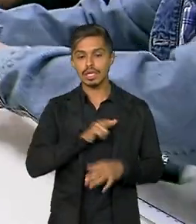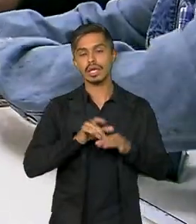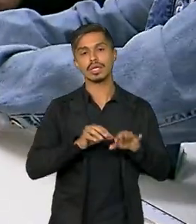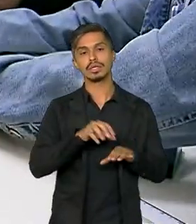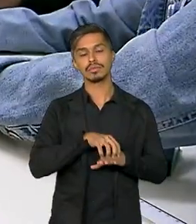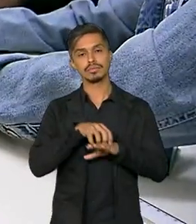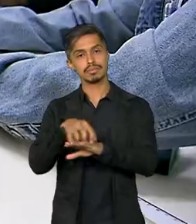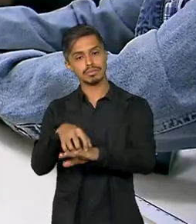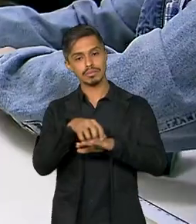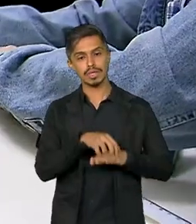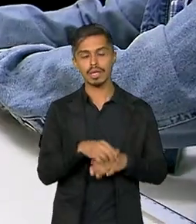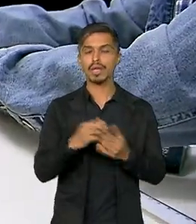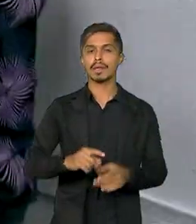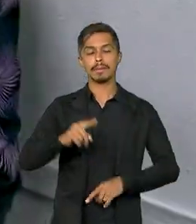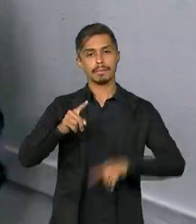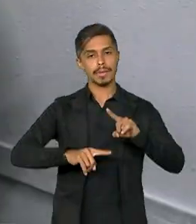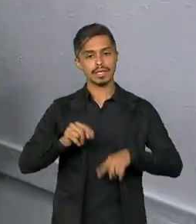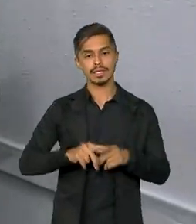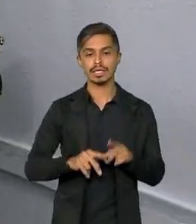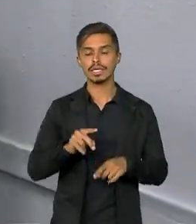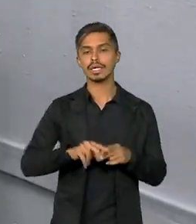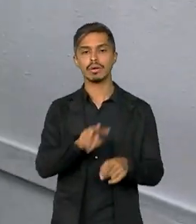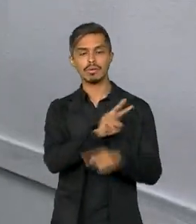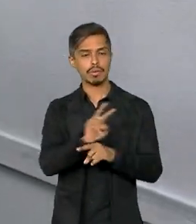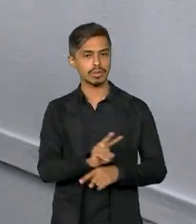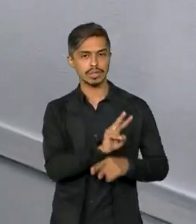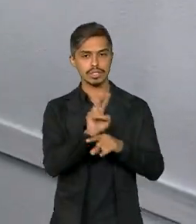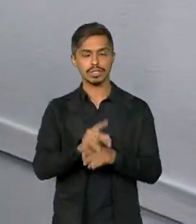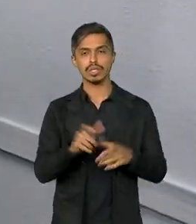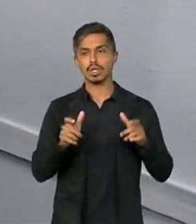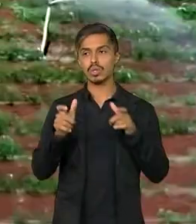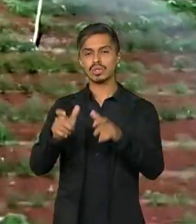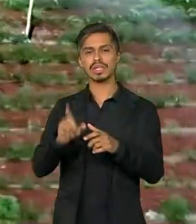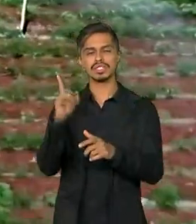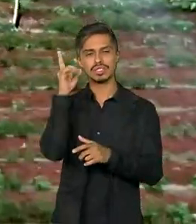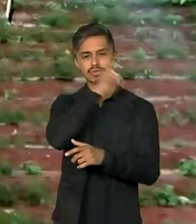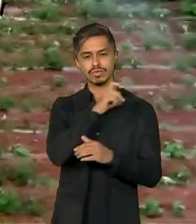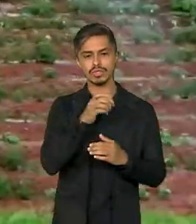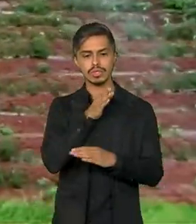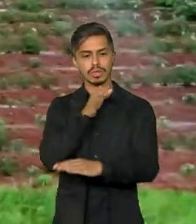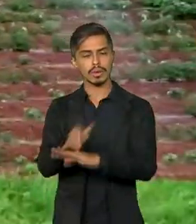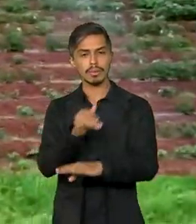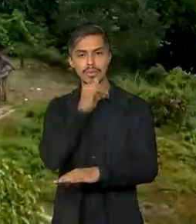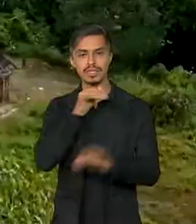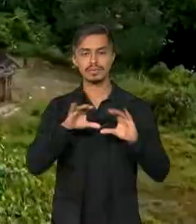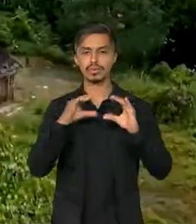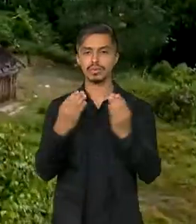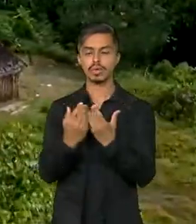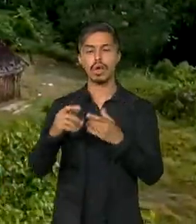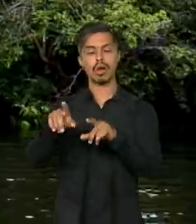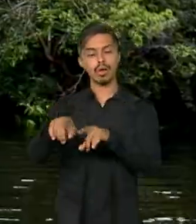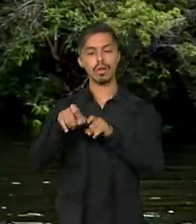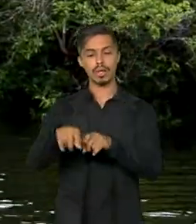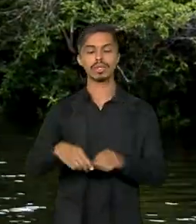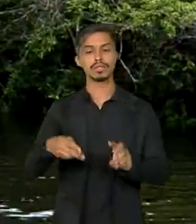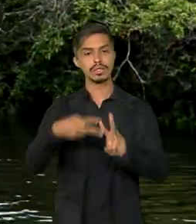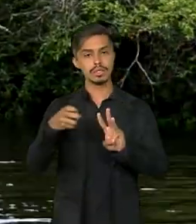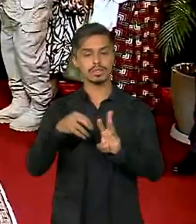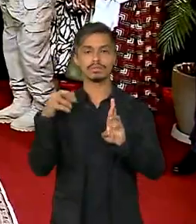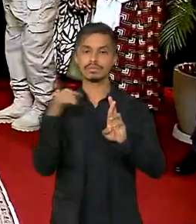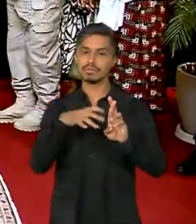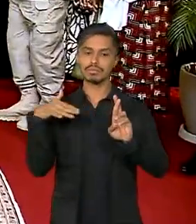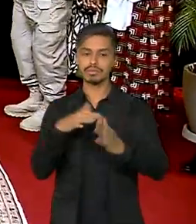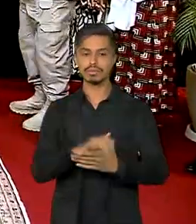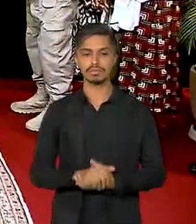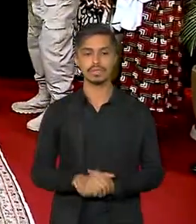materiais e pessoal da justiça eleitoral para áreas de difícil acesso, como comunidades rurais, indígenas e ribeirinhas.